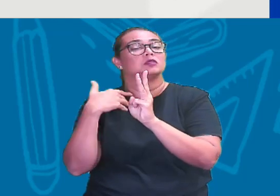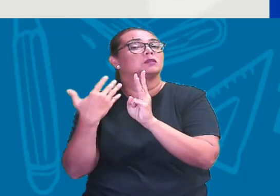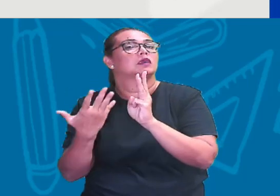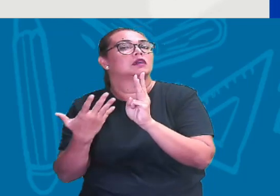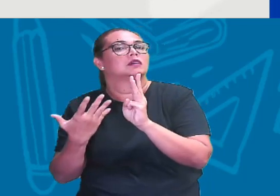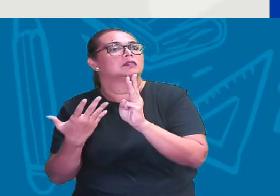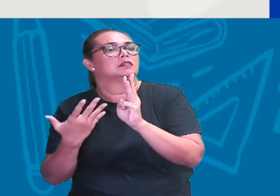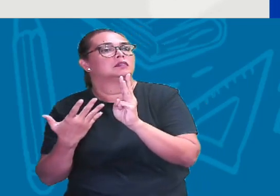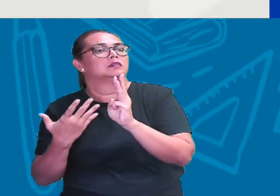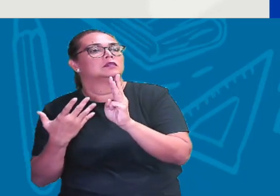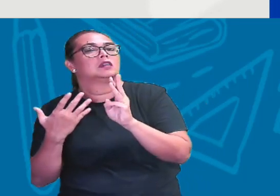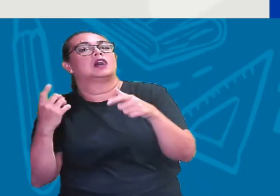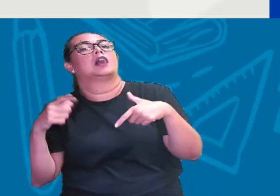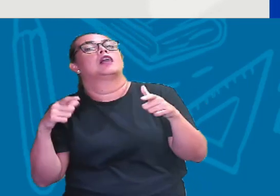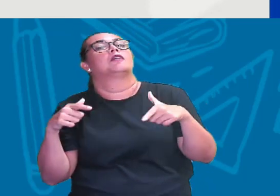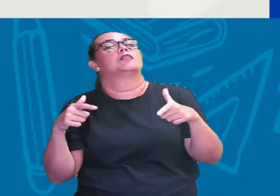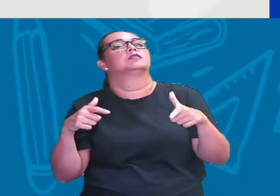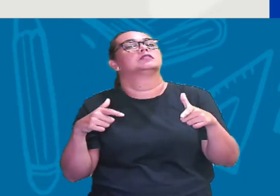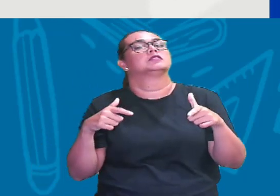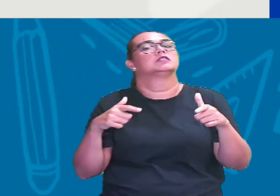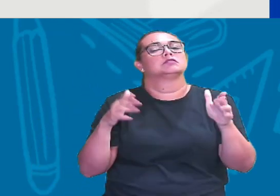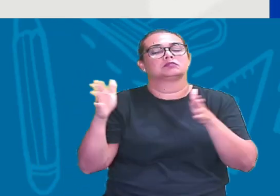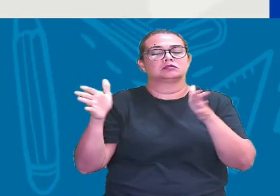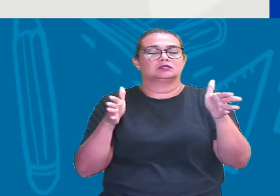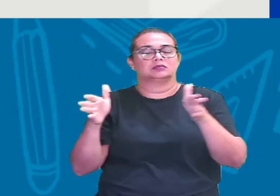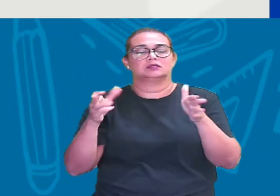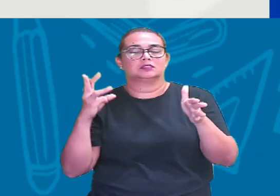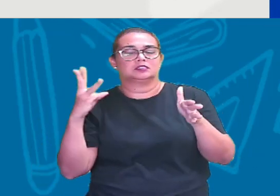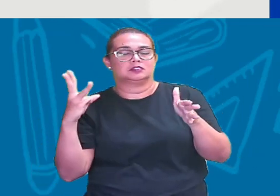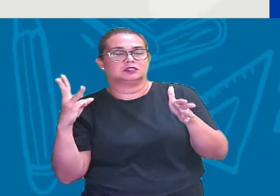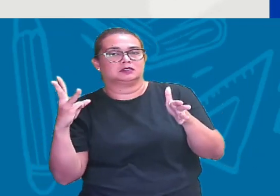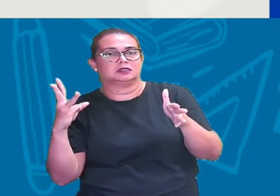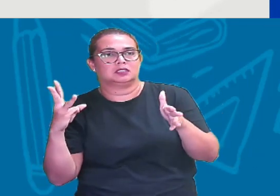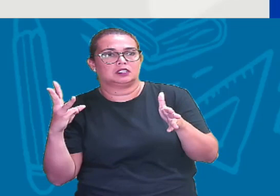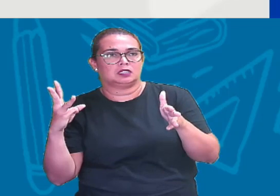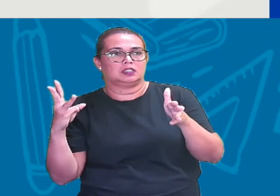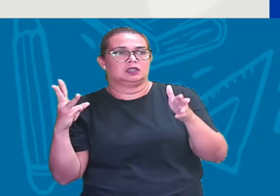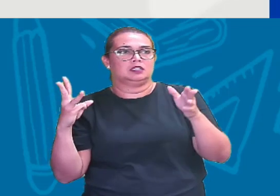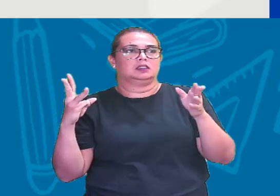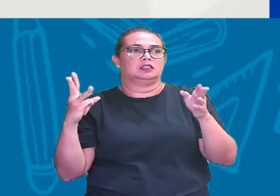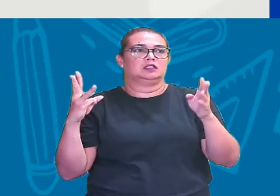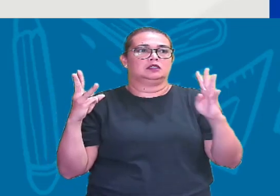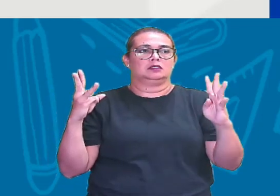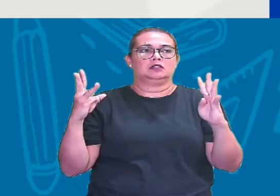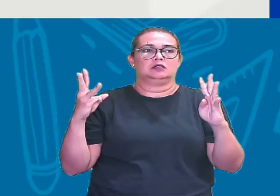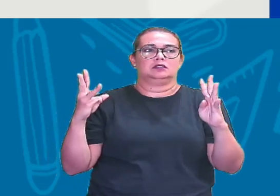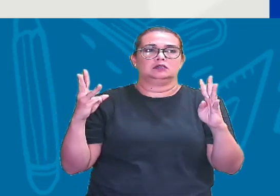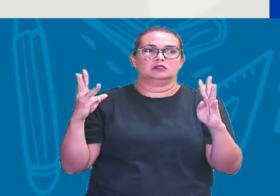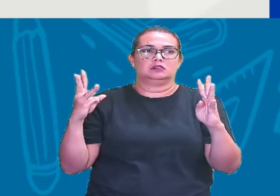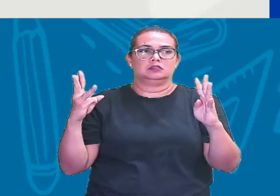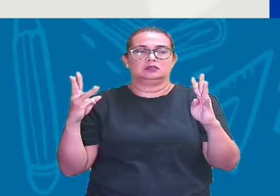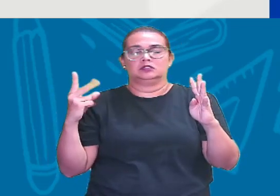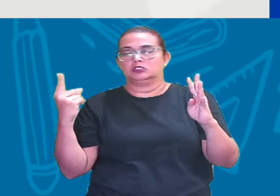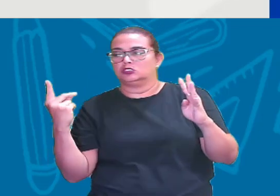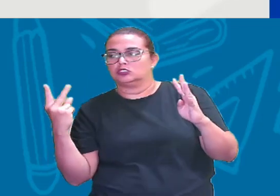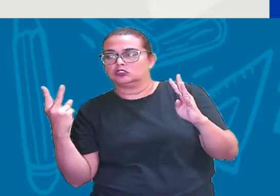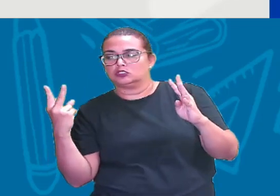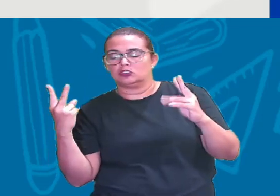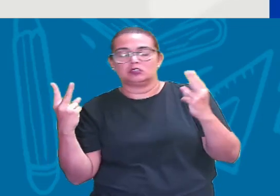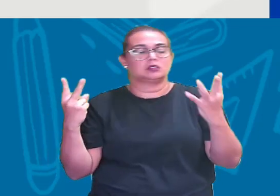Ele vai estar onde? Entre o número 3 E o número O que? O número 2 Ou o número 4